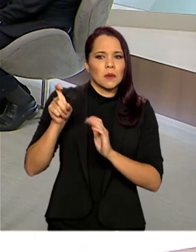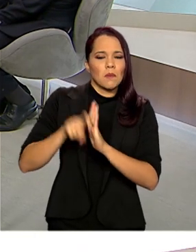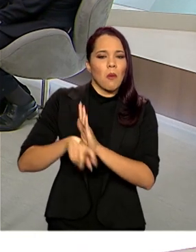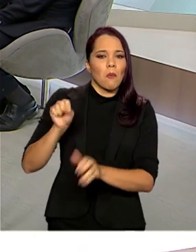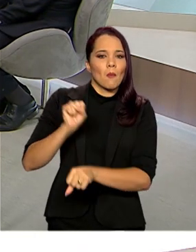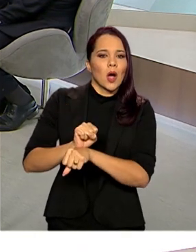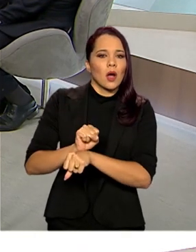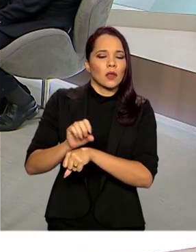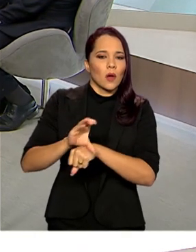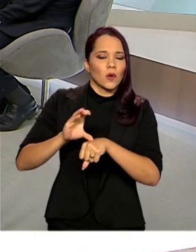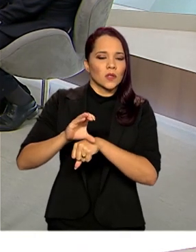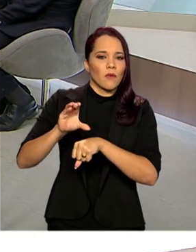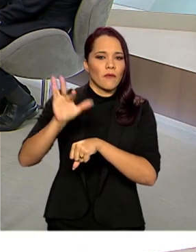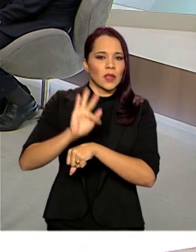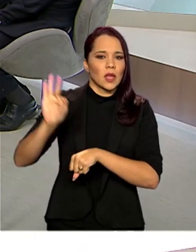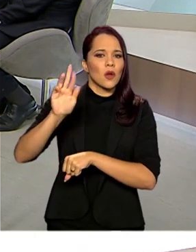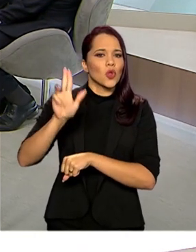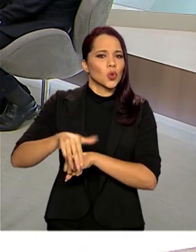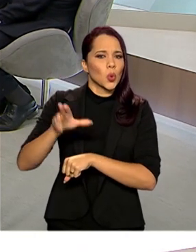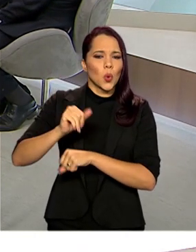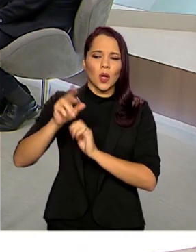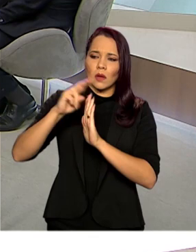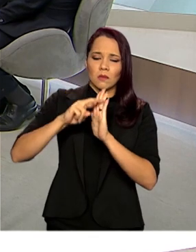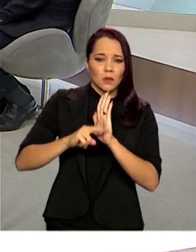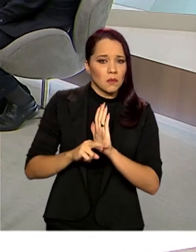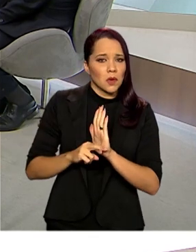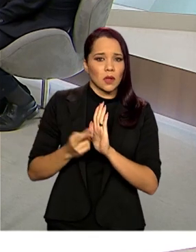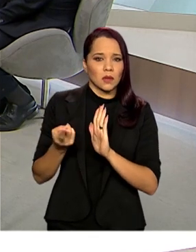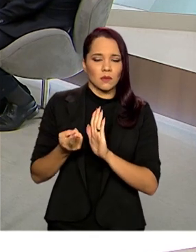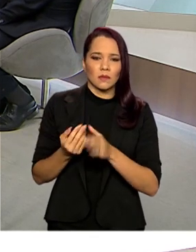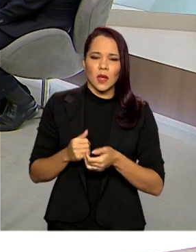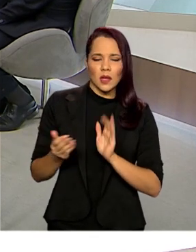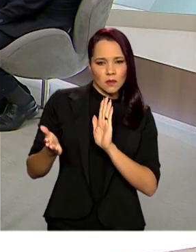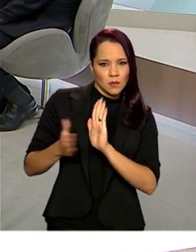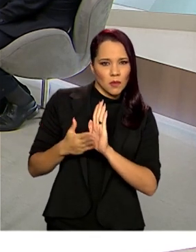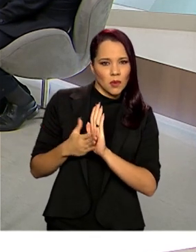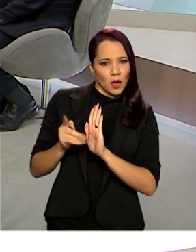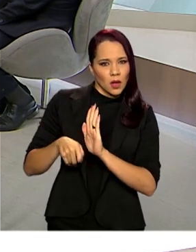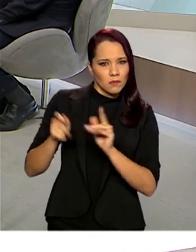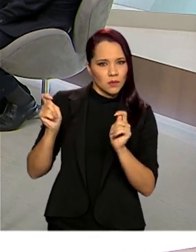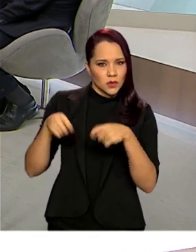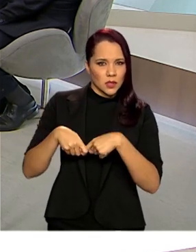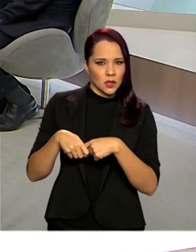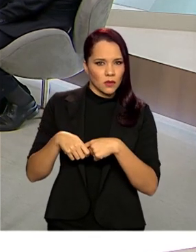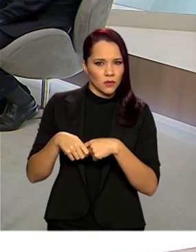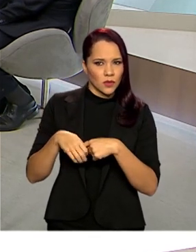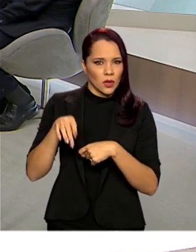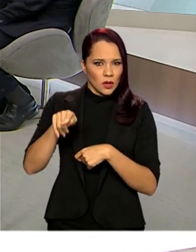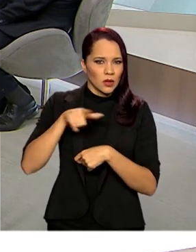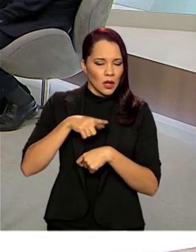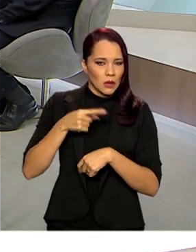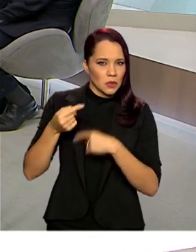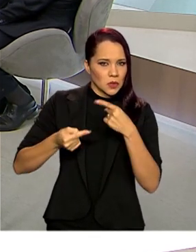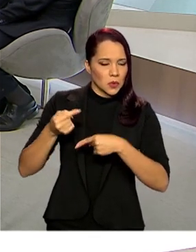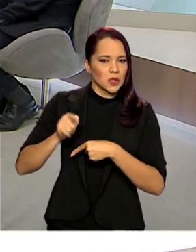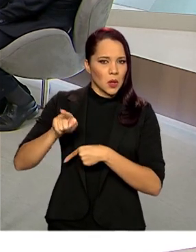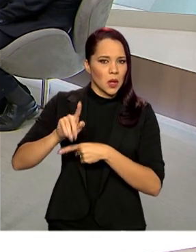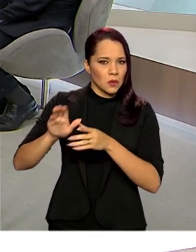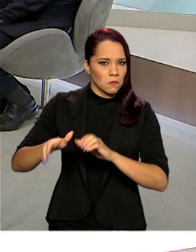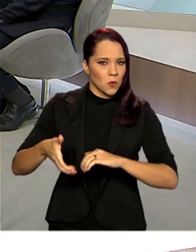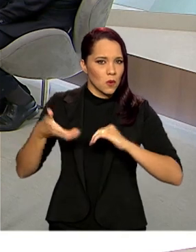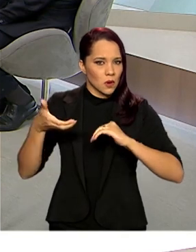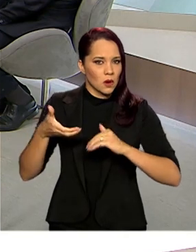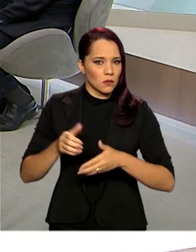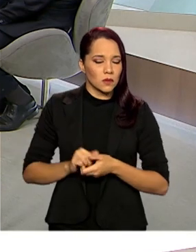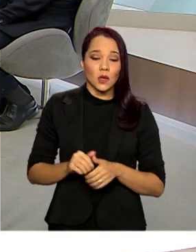parado na Constituição Federal, nunca foi regulamentado. A proposta, é possível contemplar isso numa discussão no Congresso